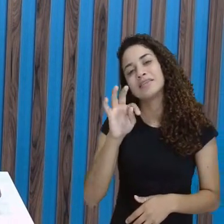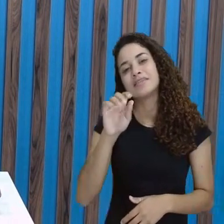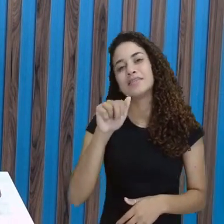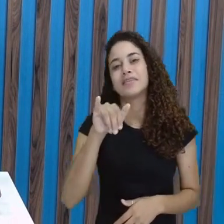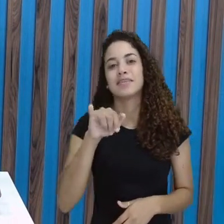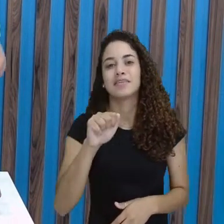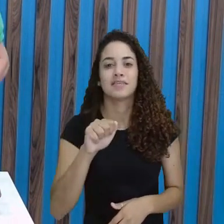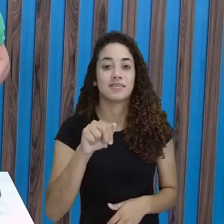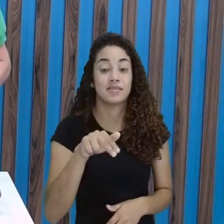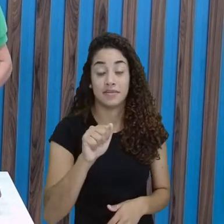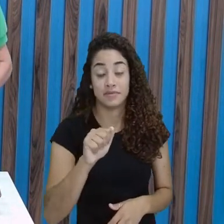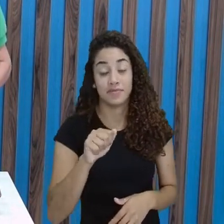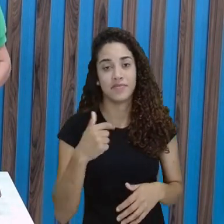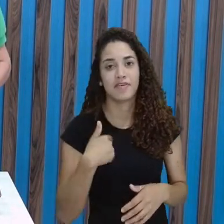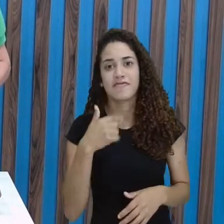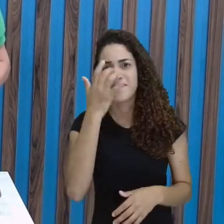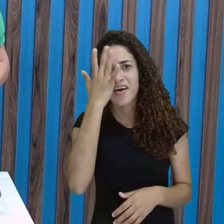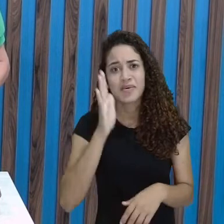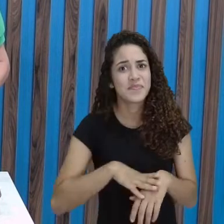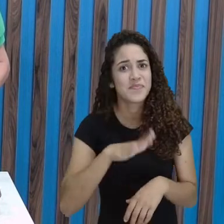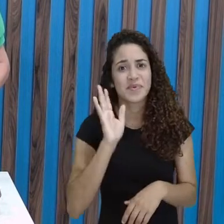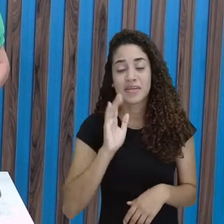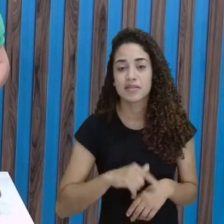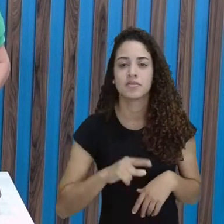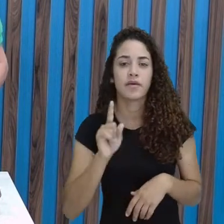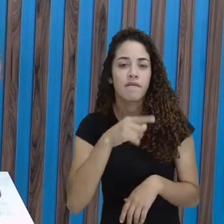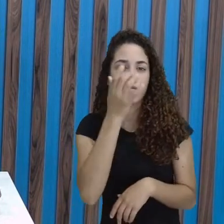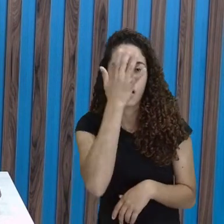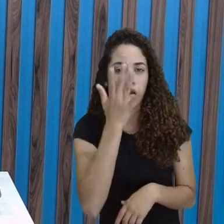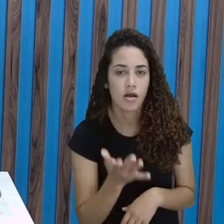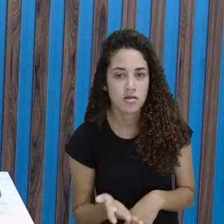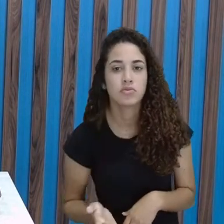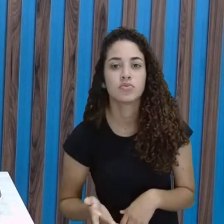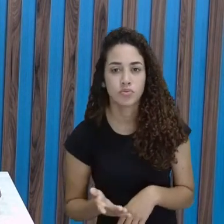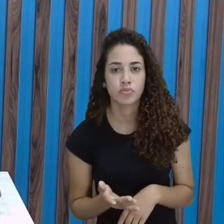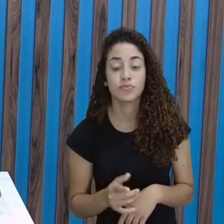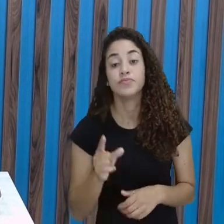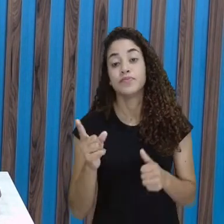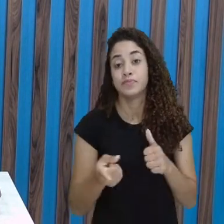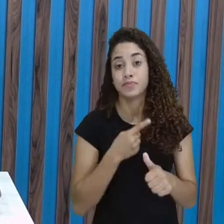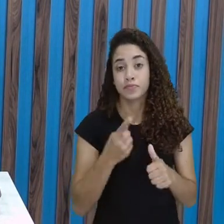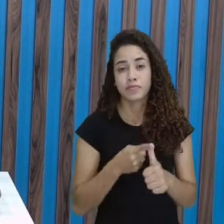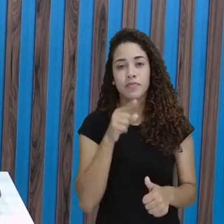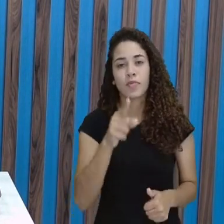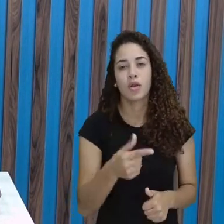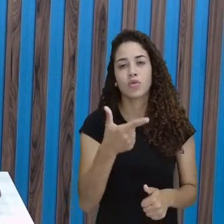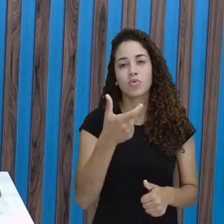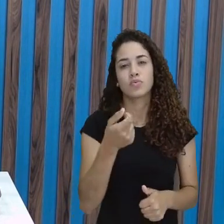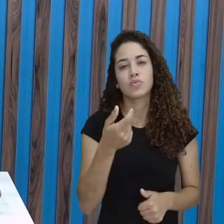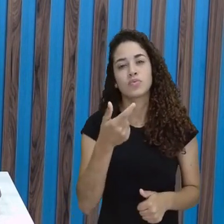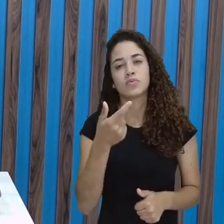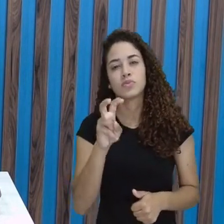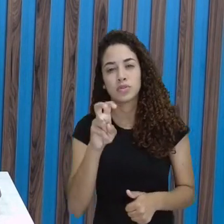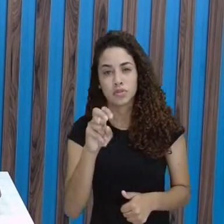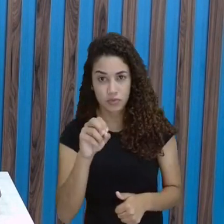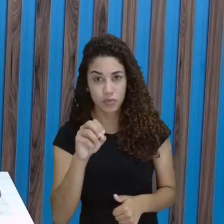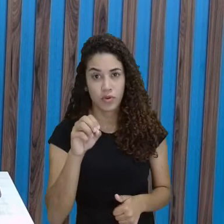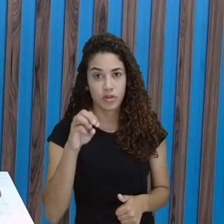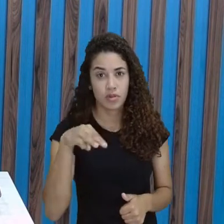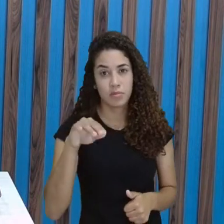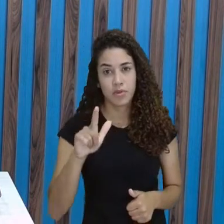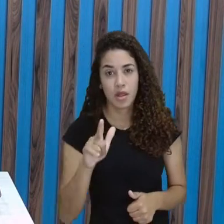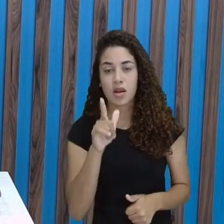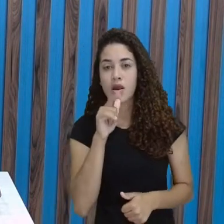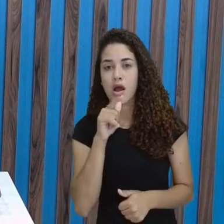de tudo. Sabe como é que faz uma gelatina? Gente, é muito fácil. Primeiro, você pega 250 ml de água